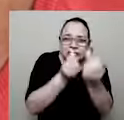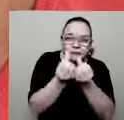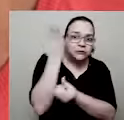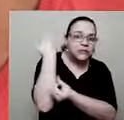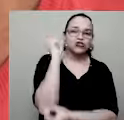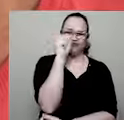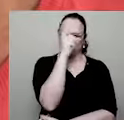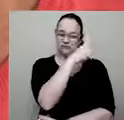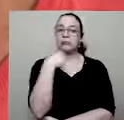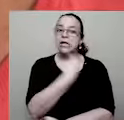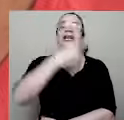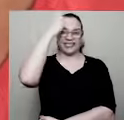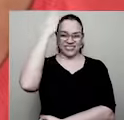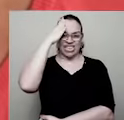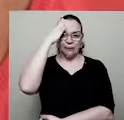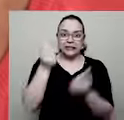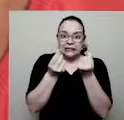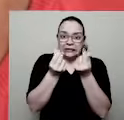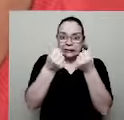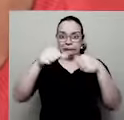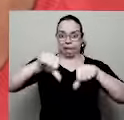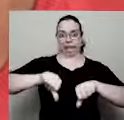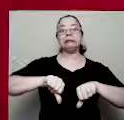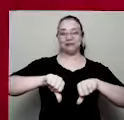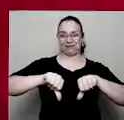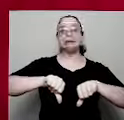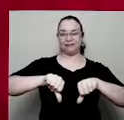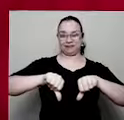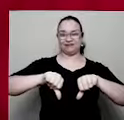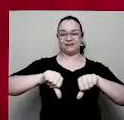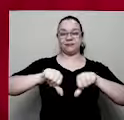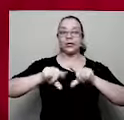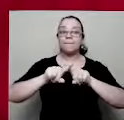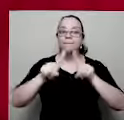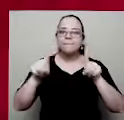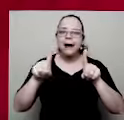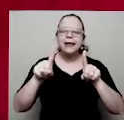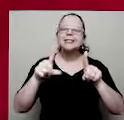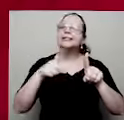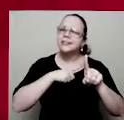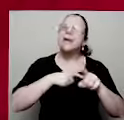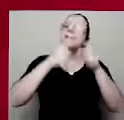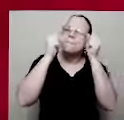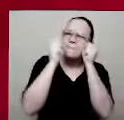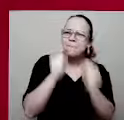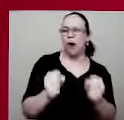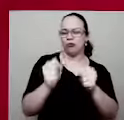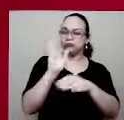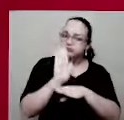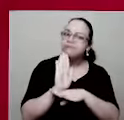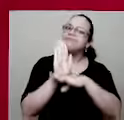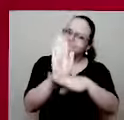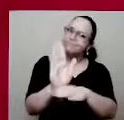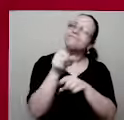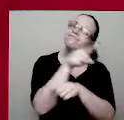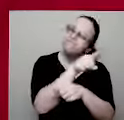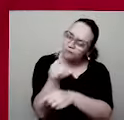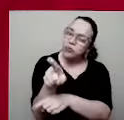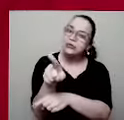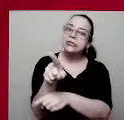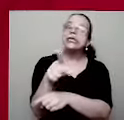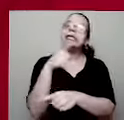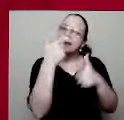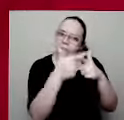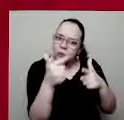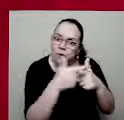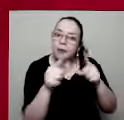semestre muito difícil e a situação financeira piorou. Então, nós temos várias possibilidades para ajudar você, que passou por